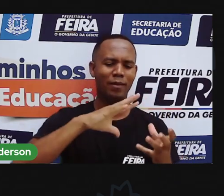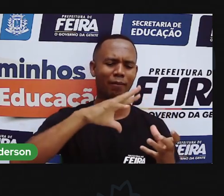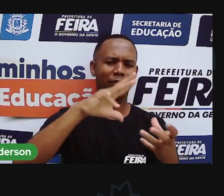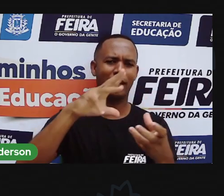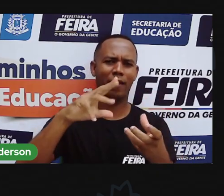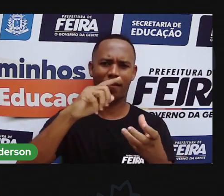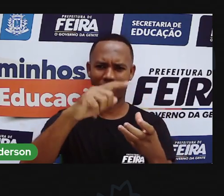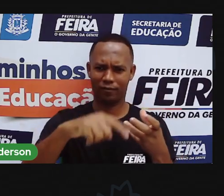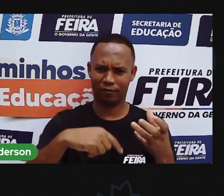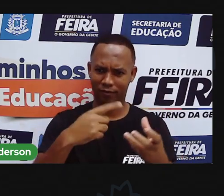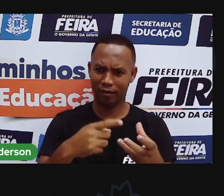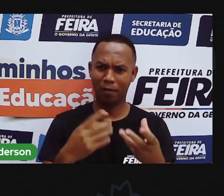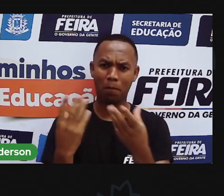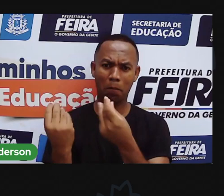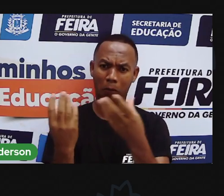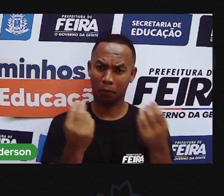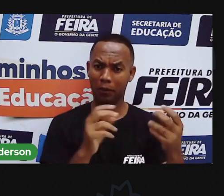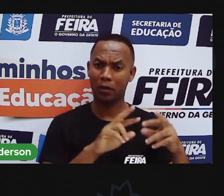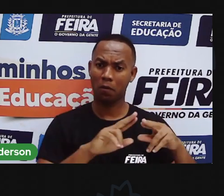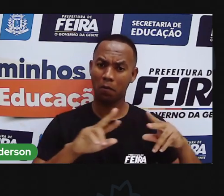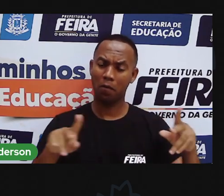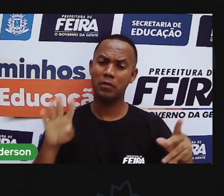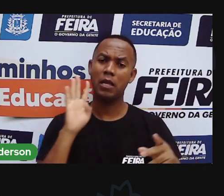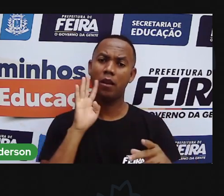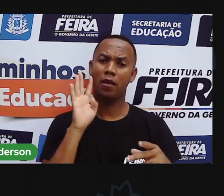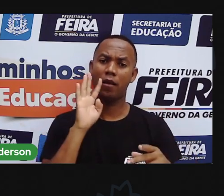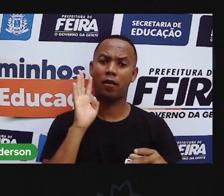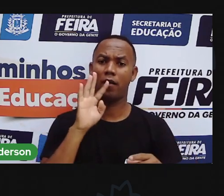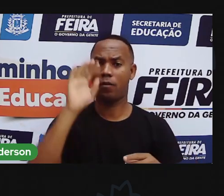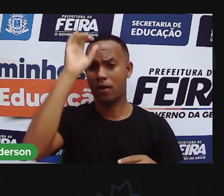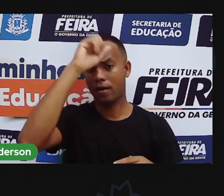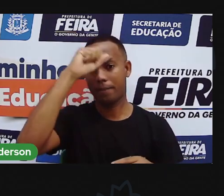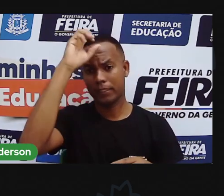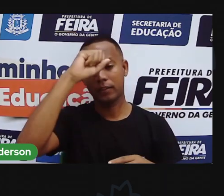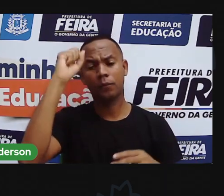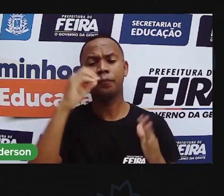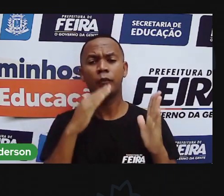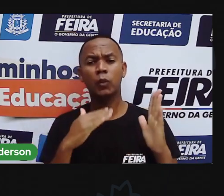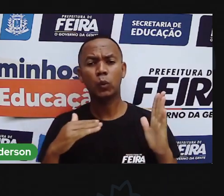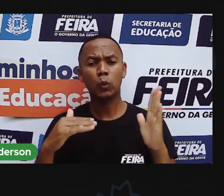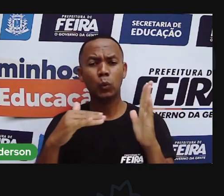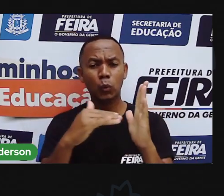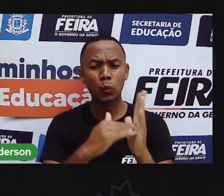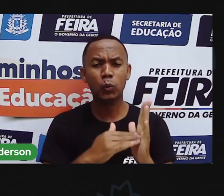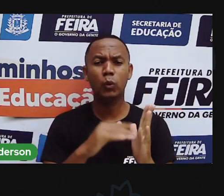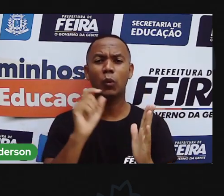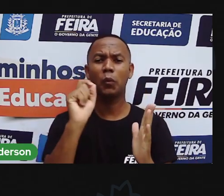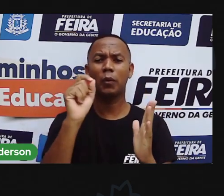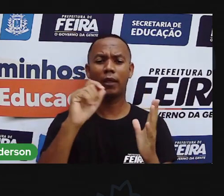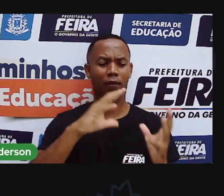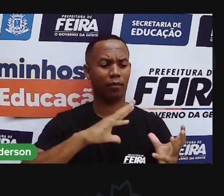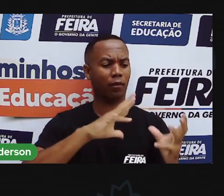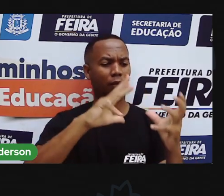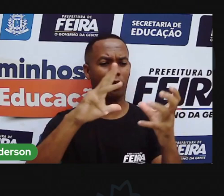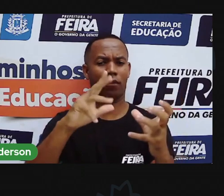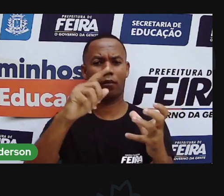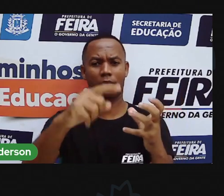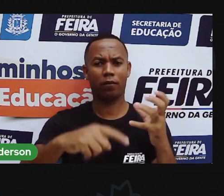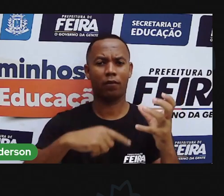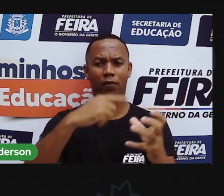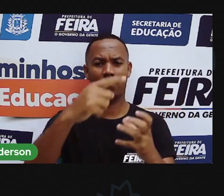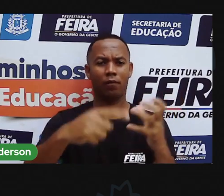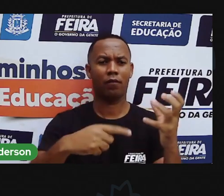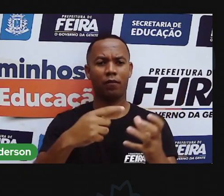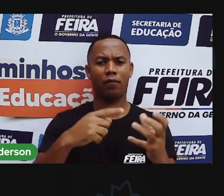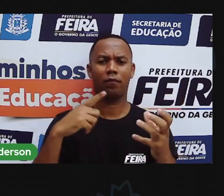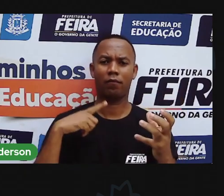Vocês viram quanta coisa bacana a gente está com ele nessa semana? Tudo isso sobre o planeta que a gente habita, né? Quando a novidade